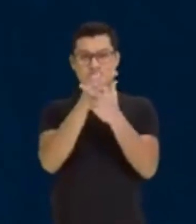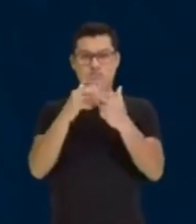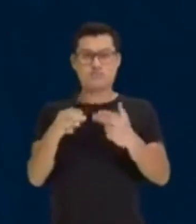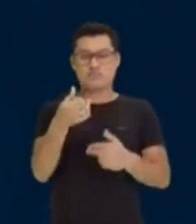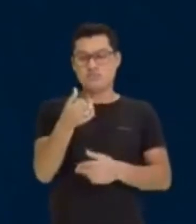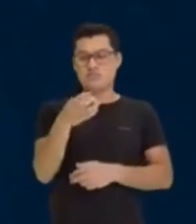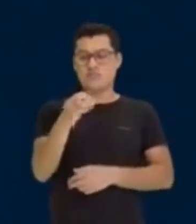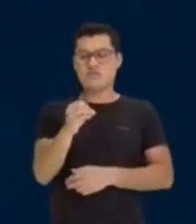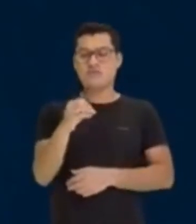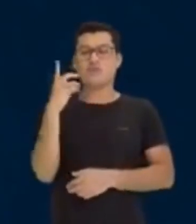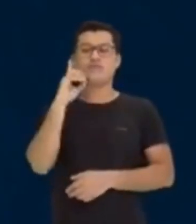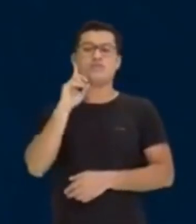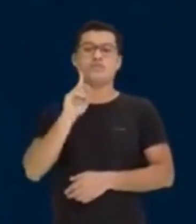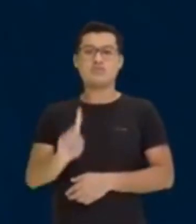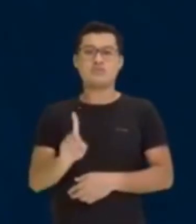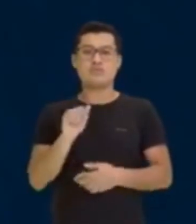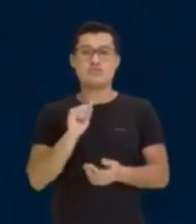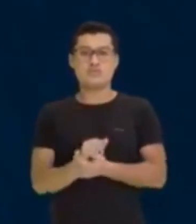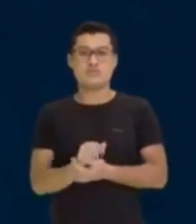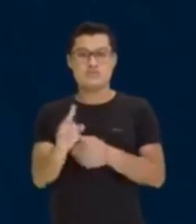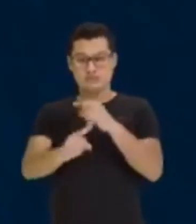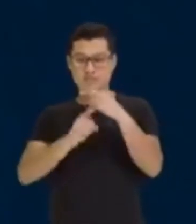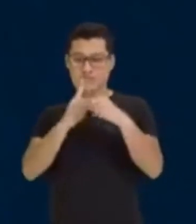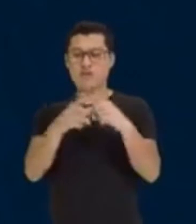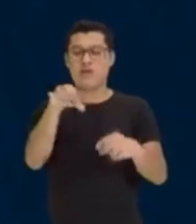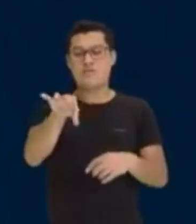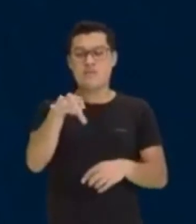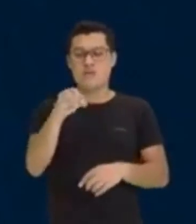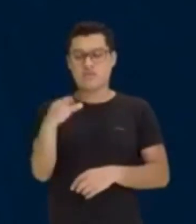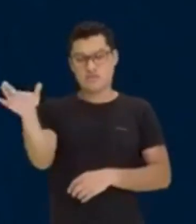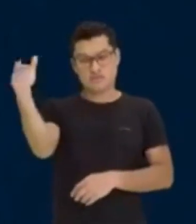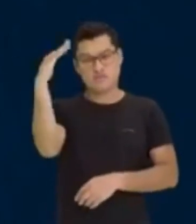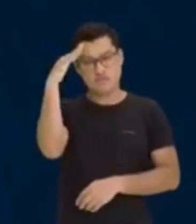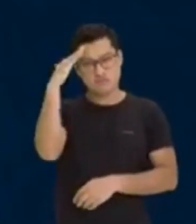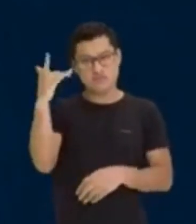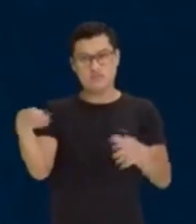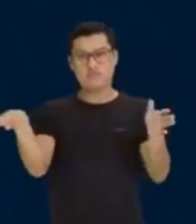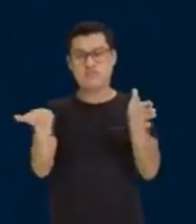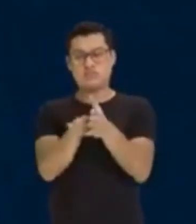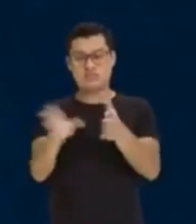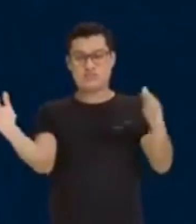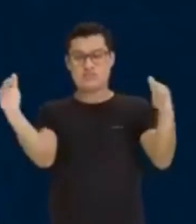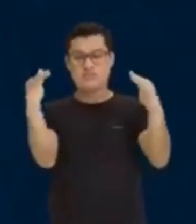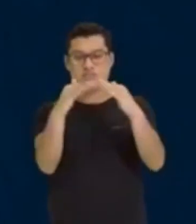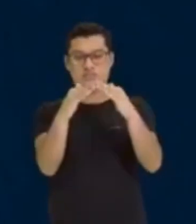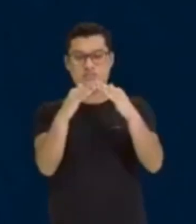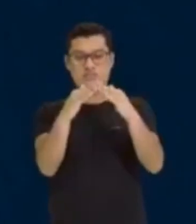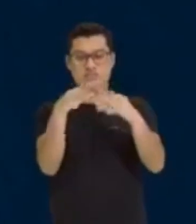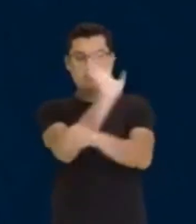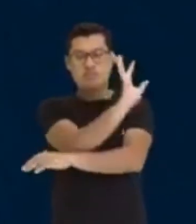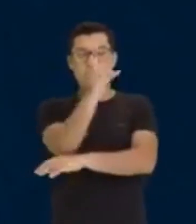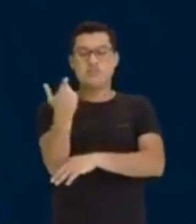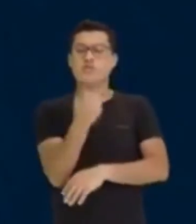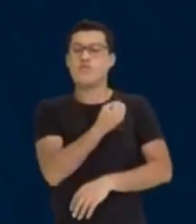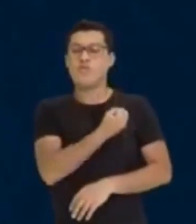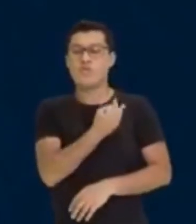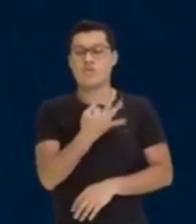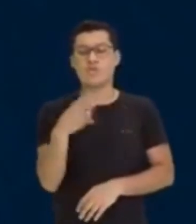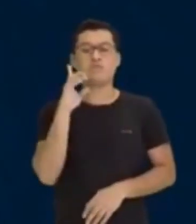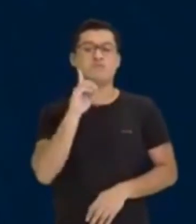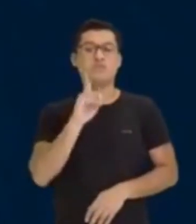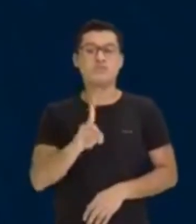60 dias. Se mais 90 soldados chegam ao acampamento, então por quantos dias o